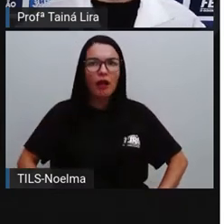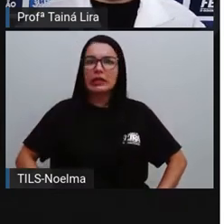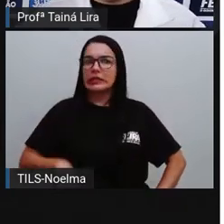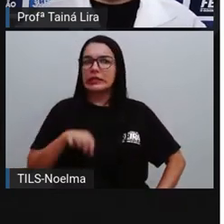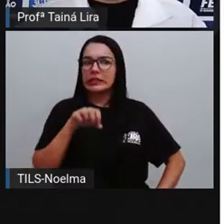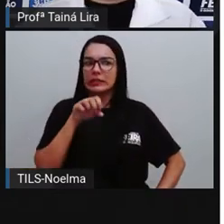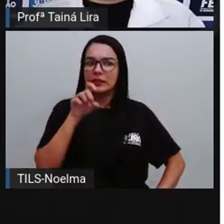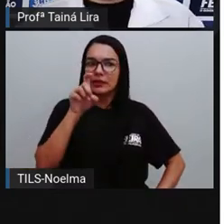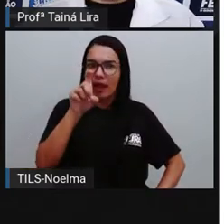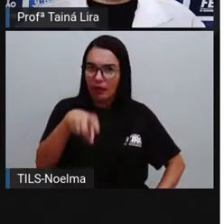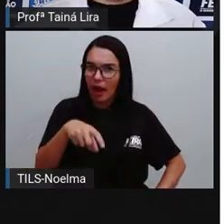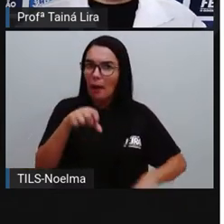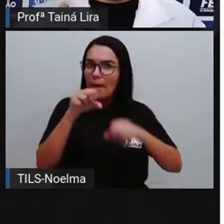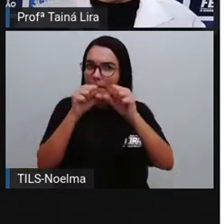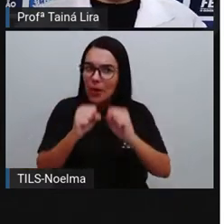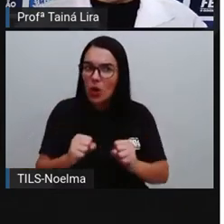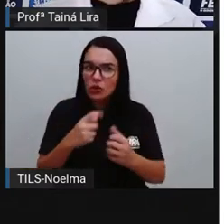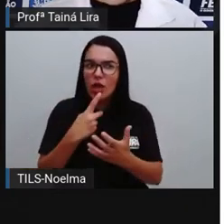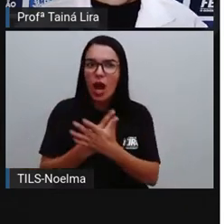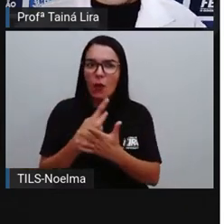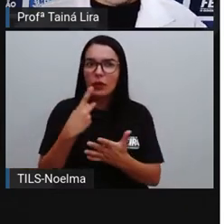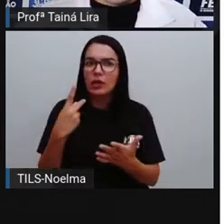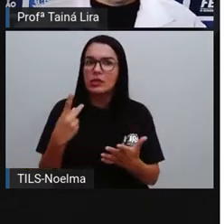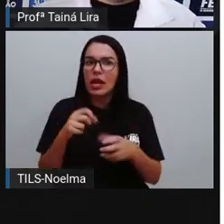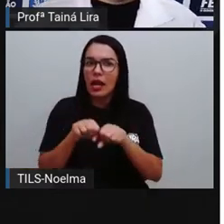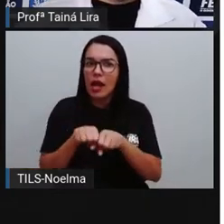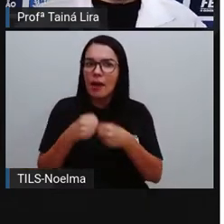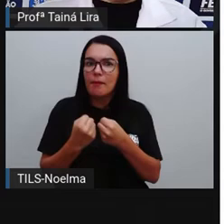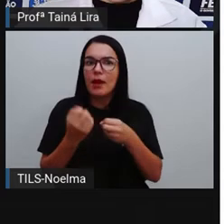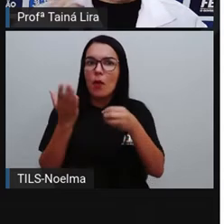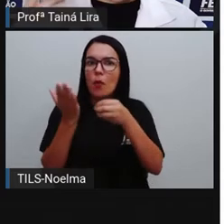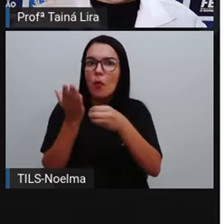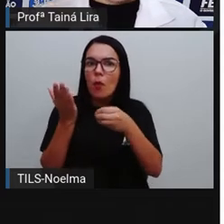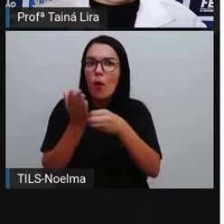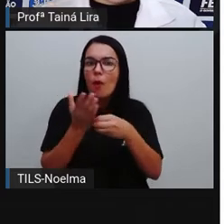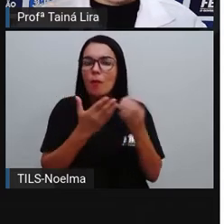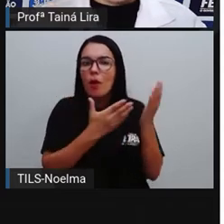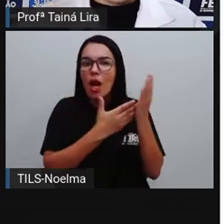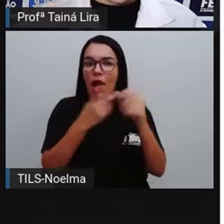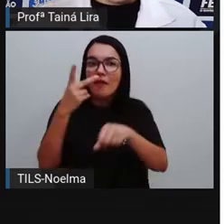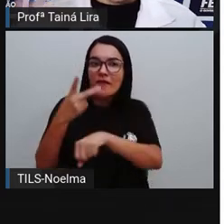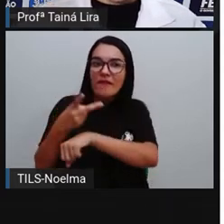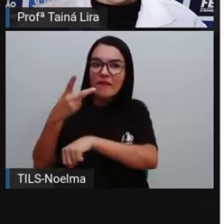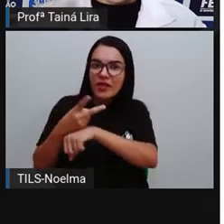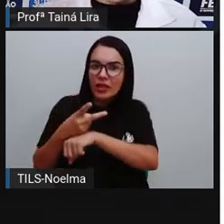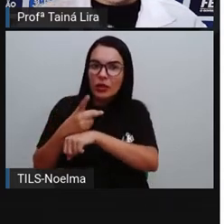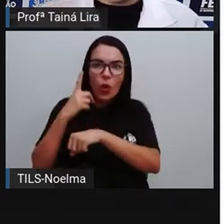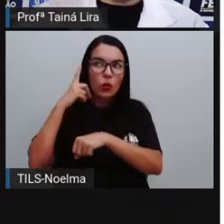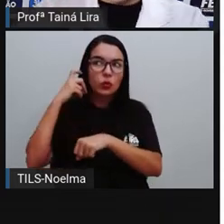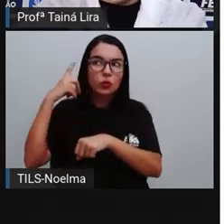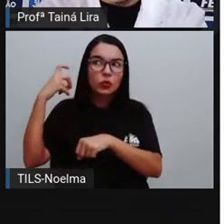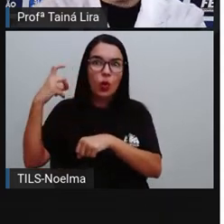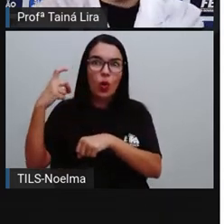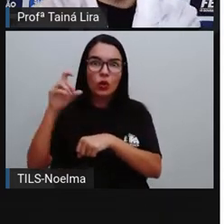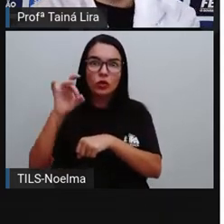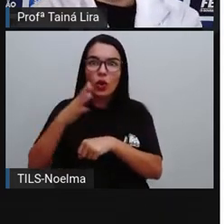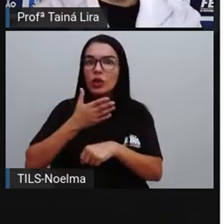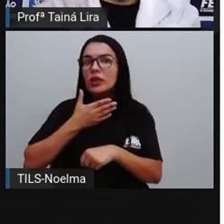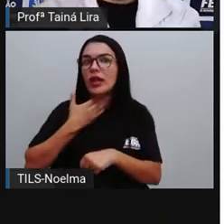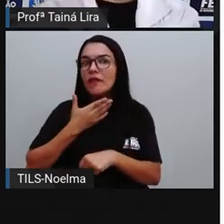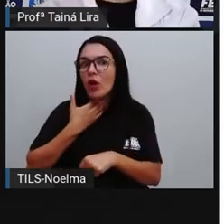possível? Será que eu consigo quebrar uma taça com o som da minha voz?